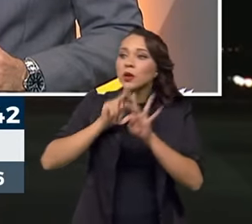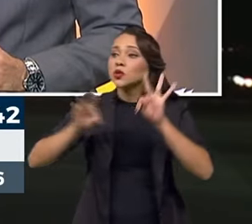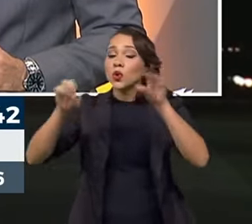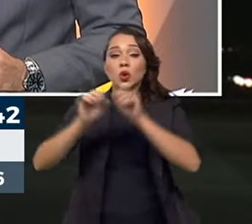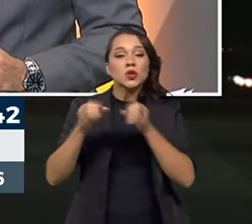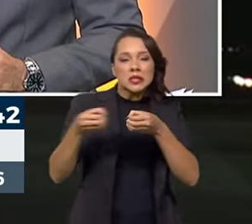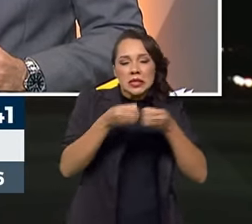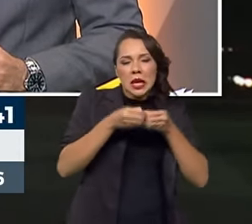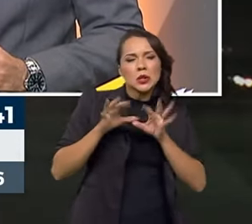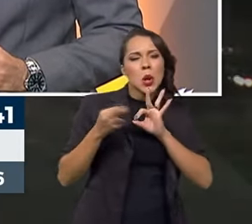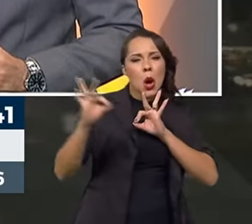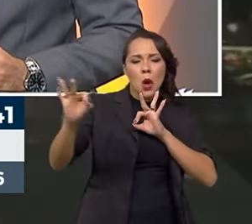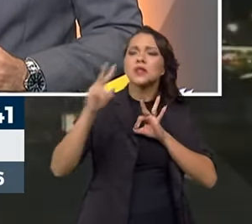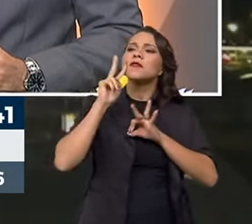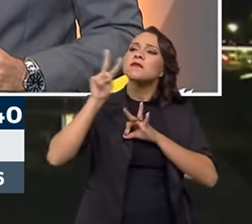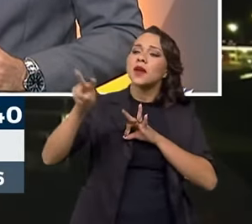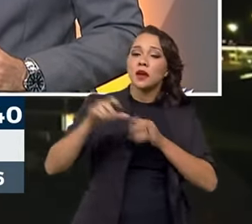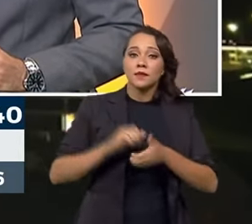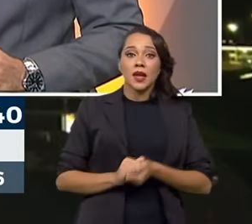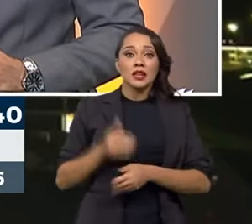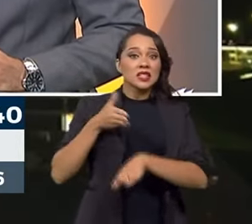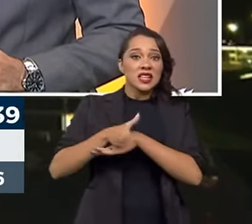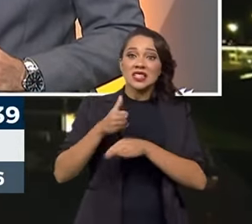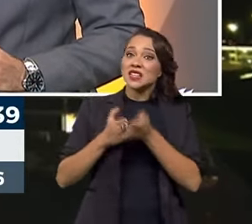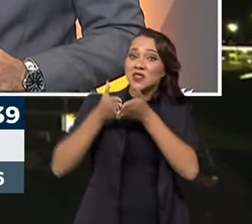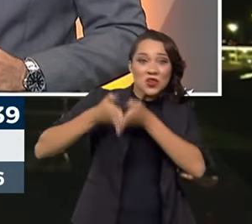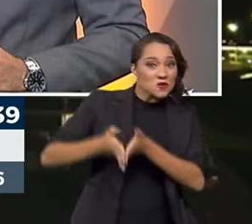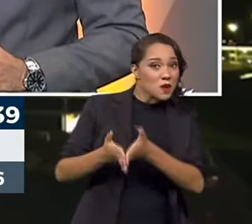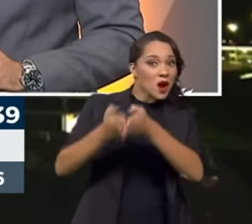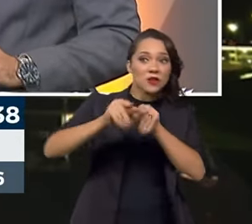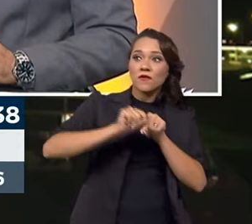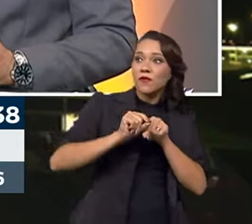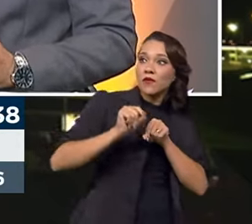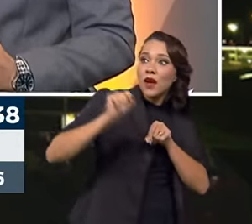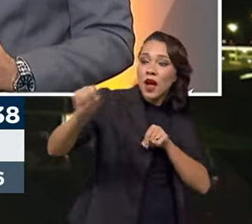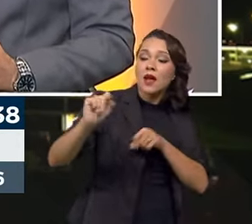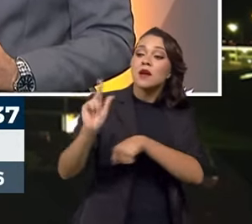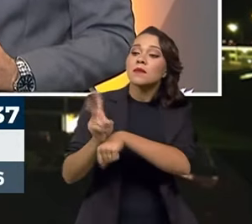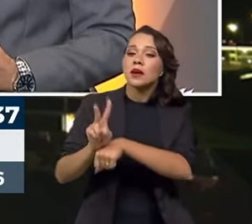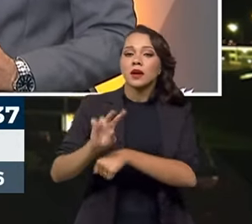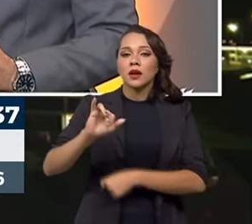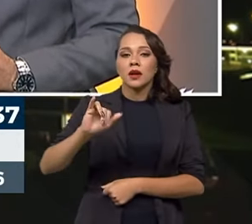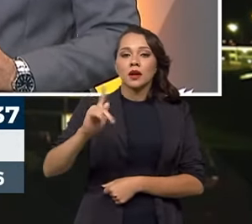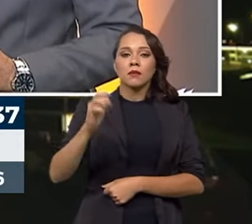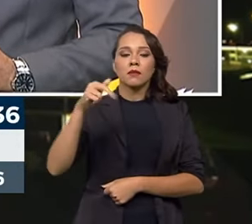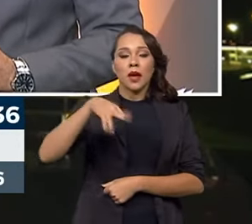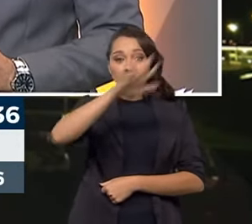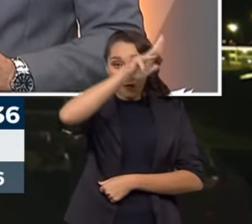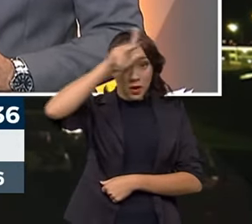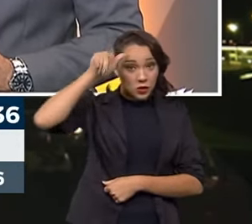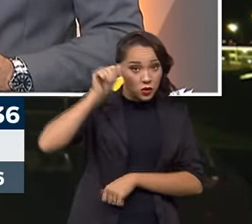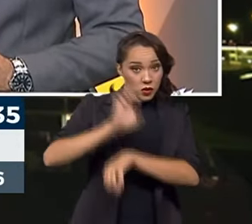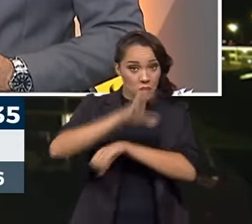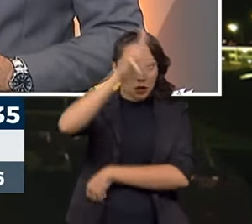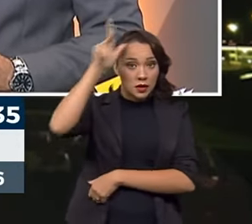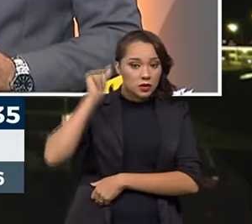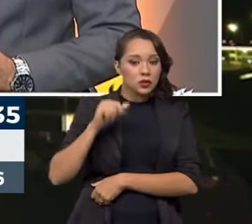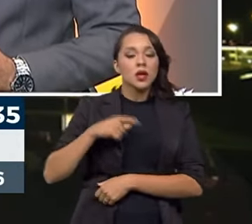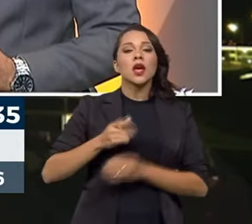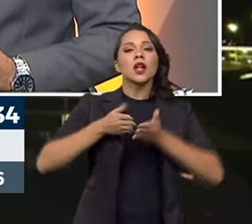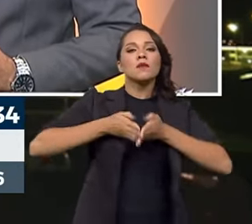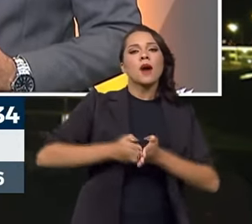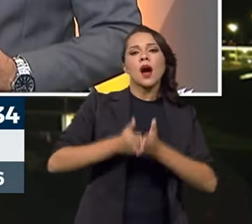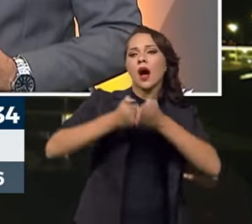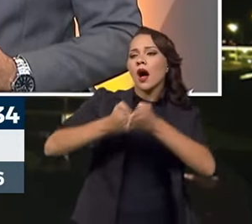interior. Inclusive, aquele que você acessa só de balsa. Então, por exemplo, o IPEM lá do Amazonas, ele chega